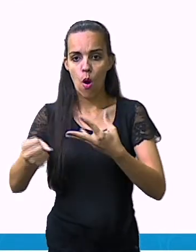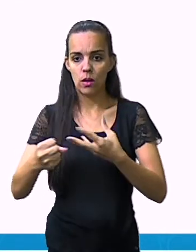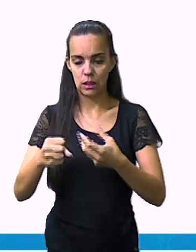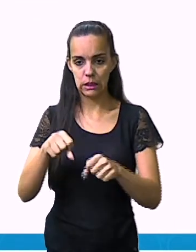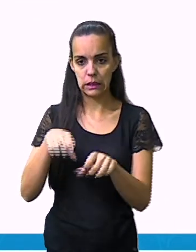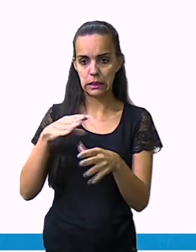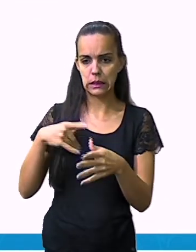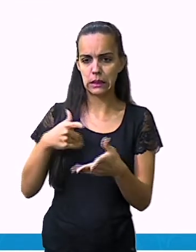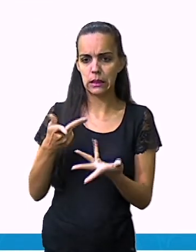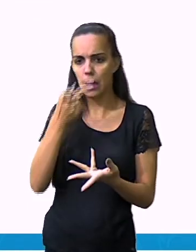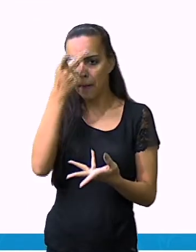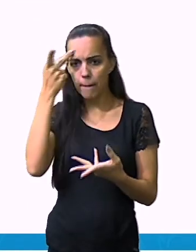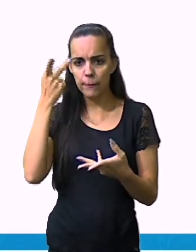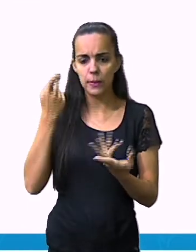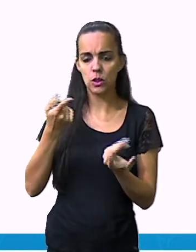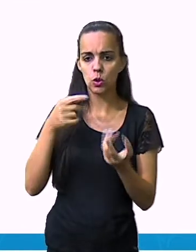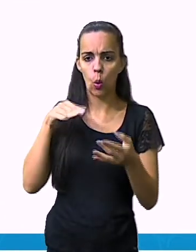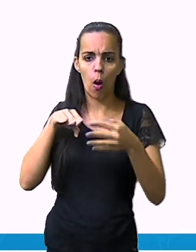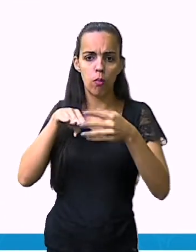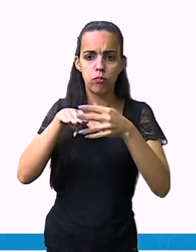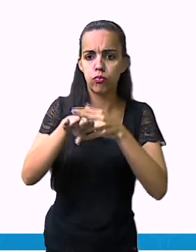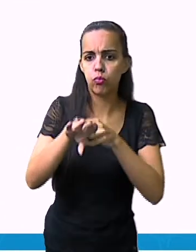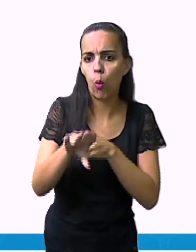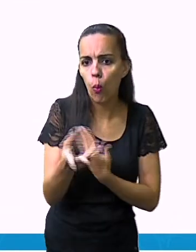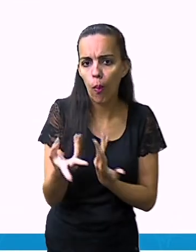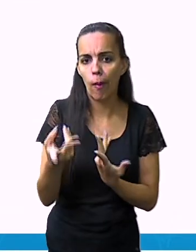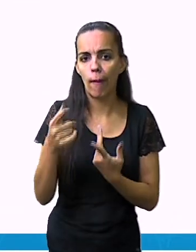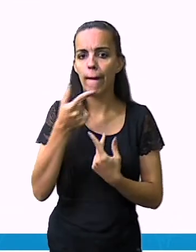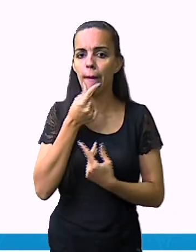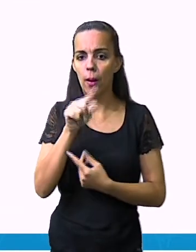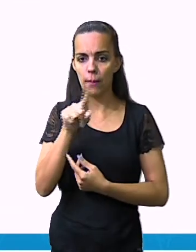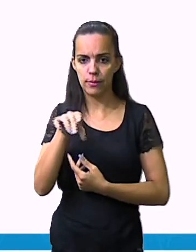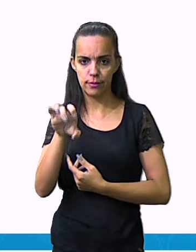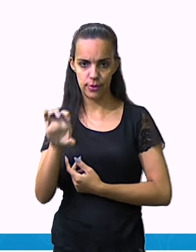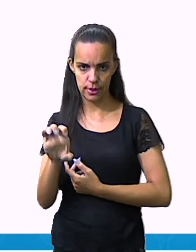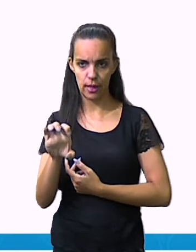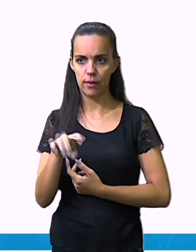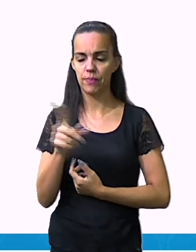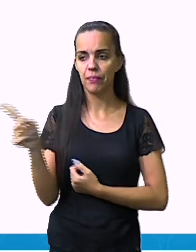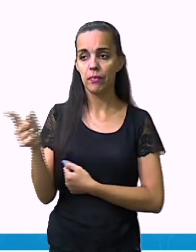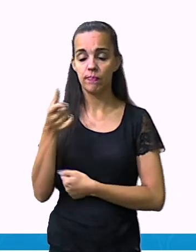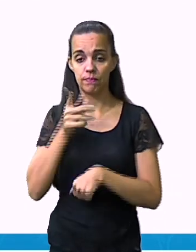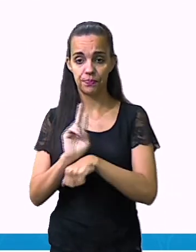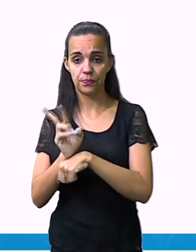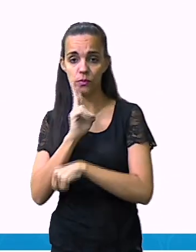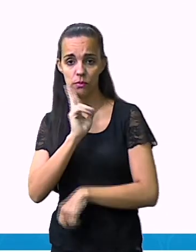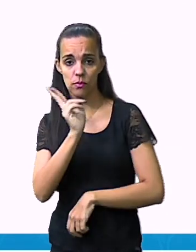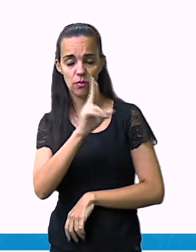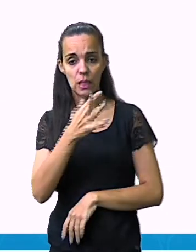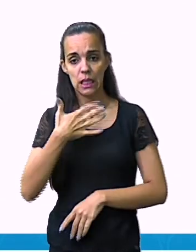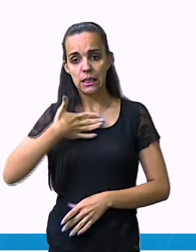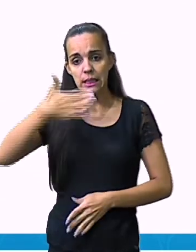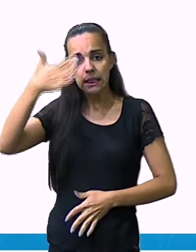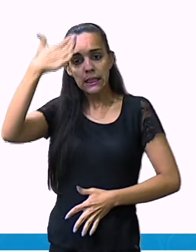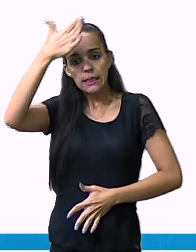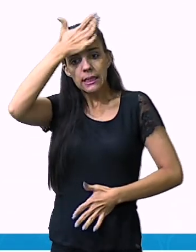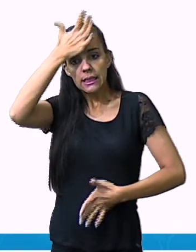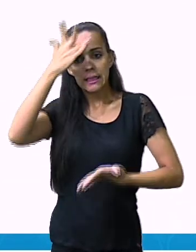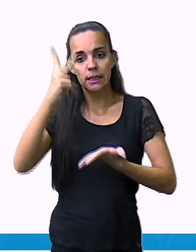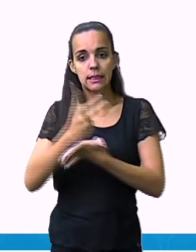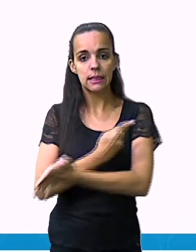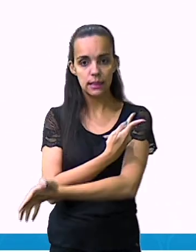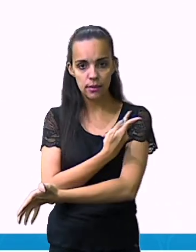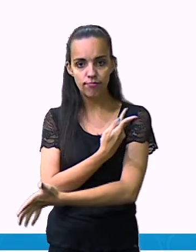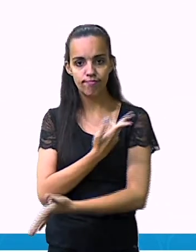conto de exclamação. Então, ele tá, né, dando ênfase àquela frase. Já aqui, na hora que o